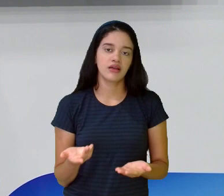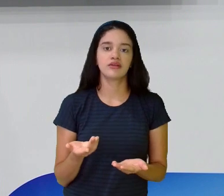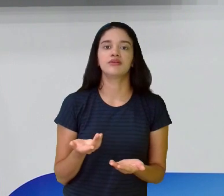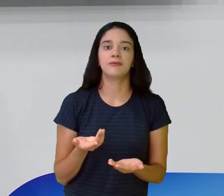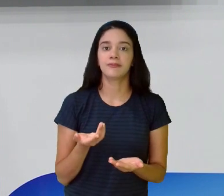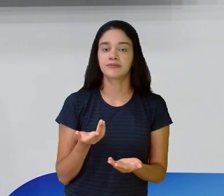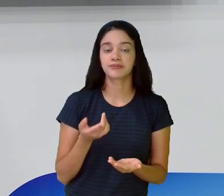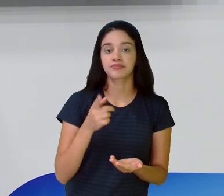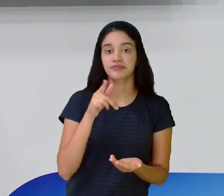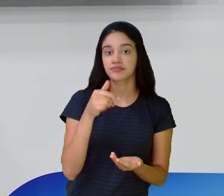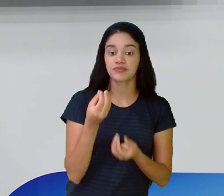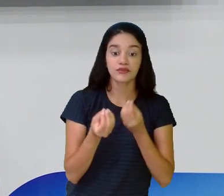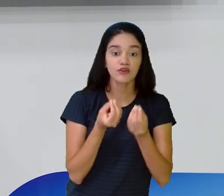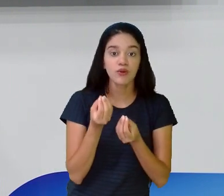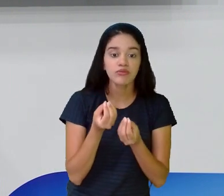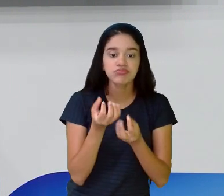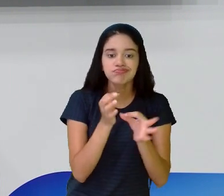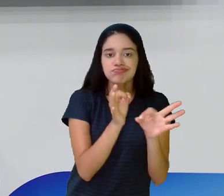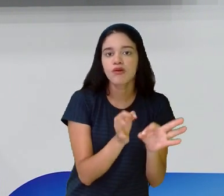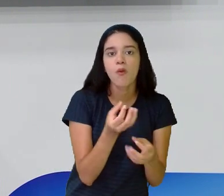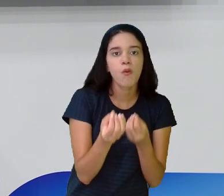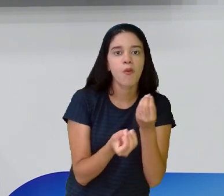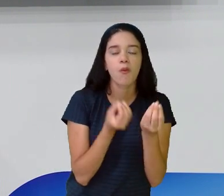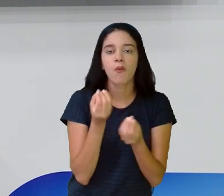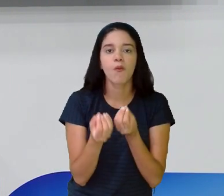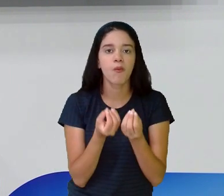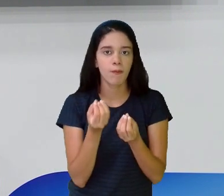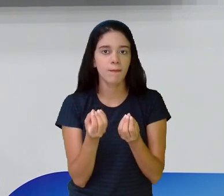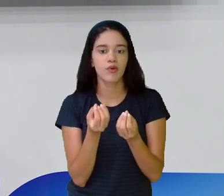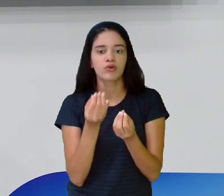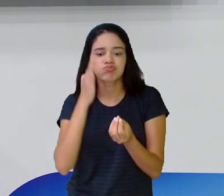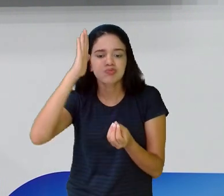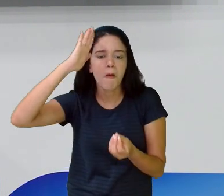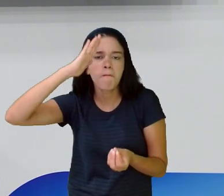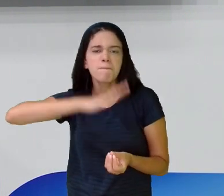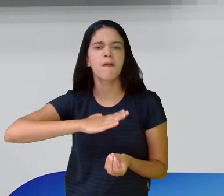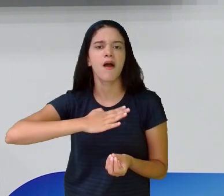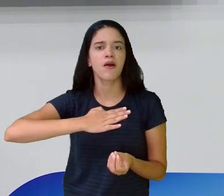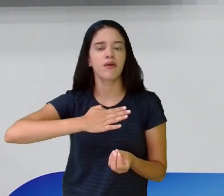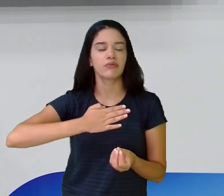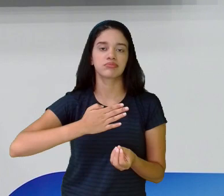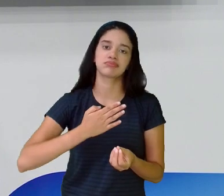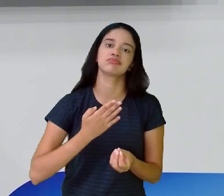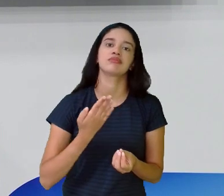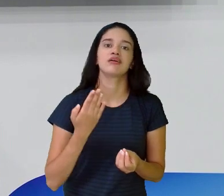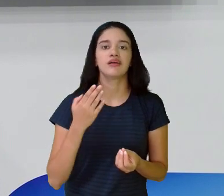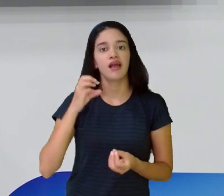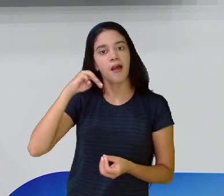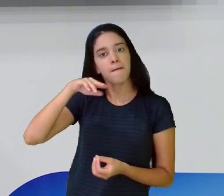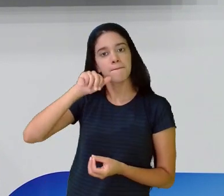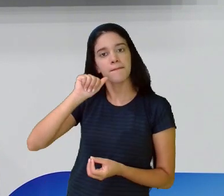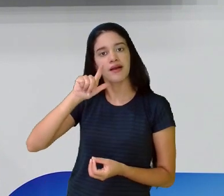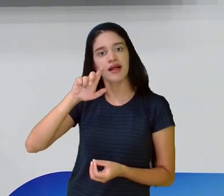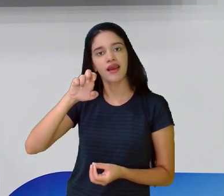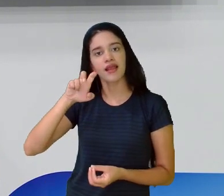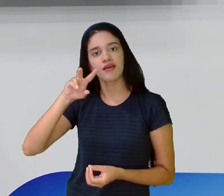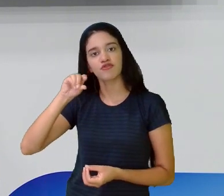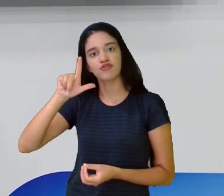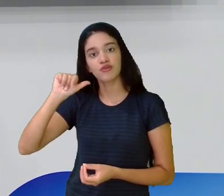não fica aí tão certo. Como foi que ela chegou a ter essa maldade na Malévola no filme?